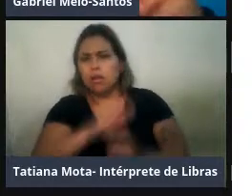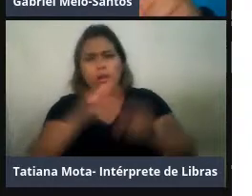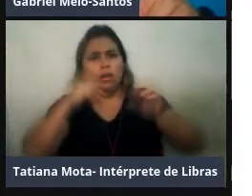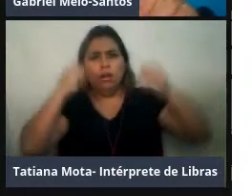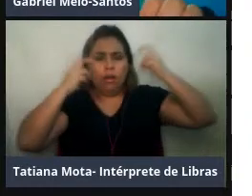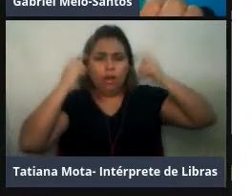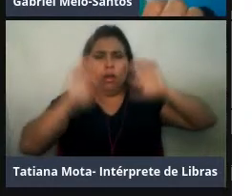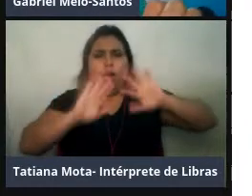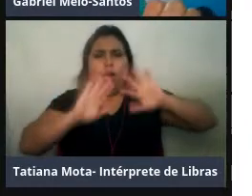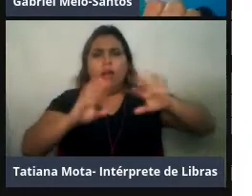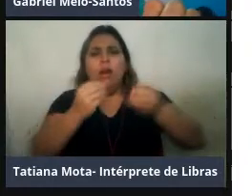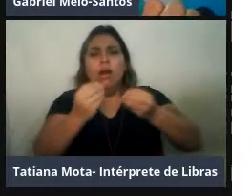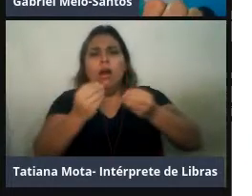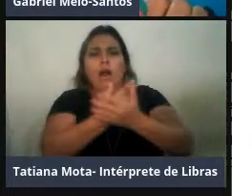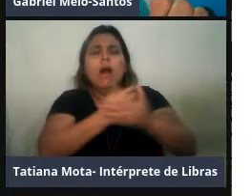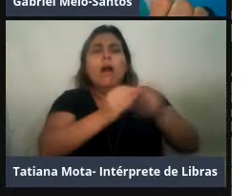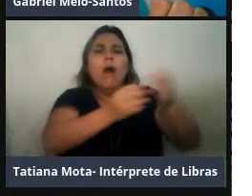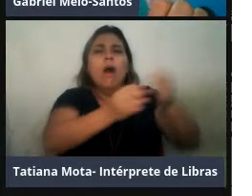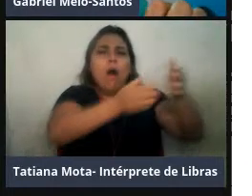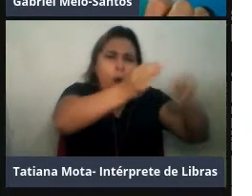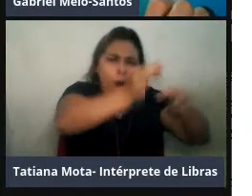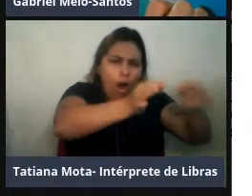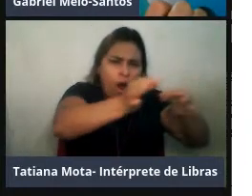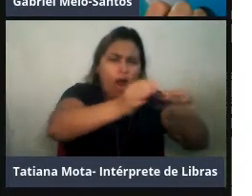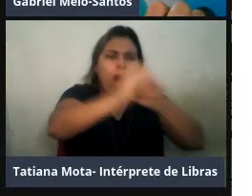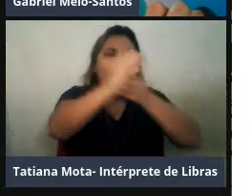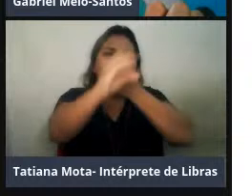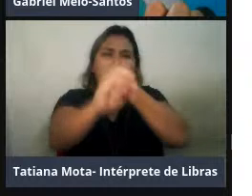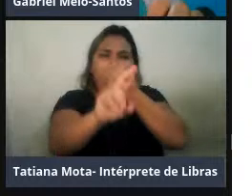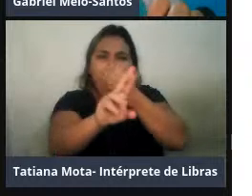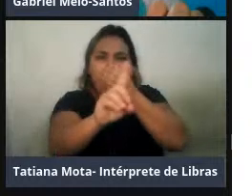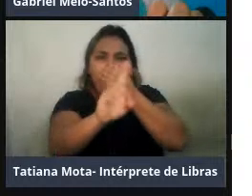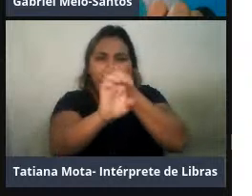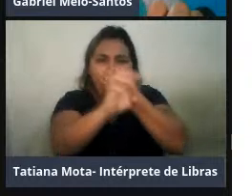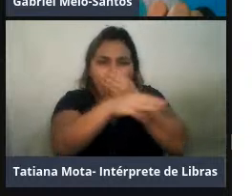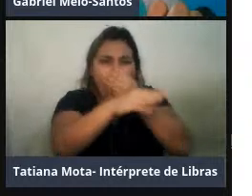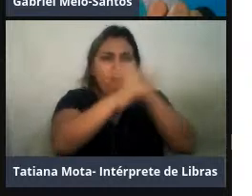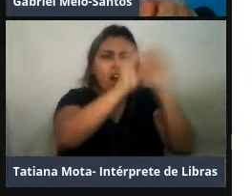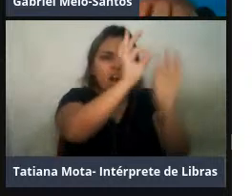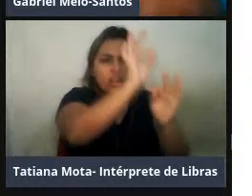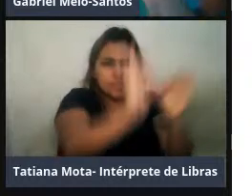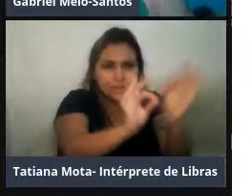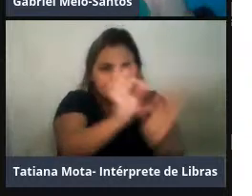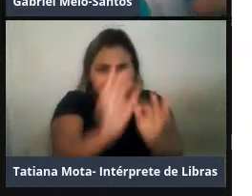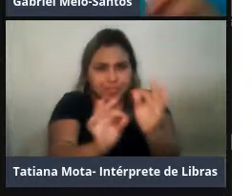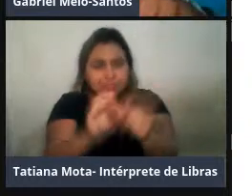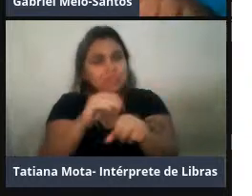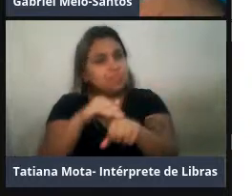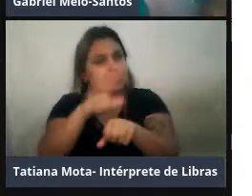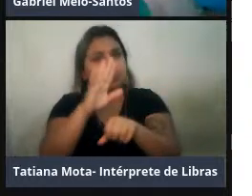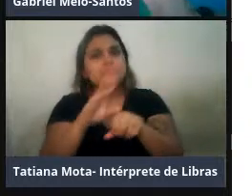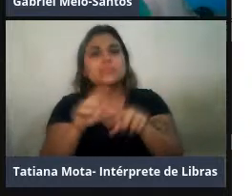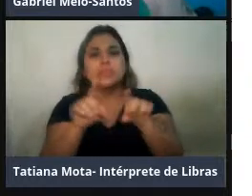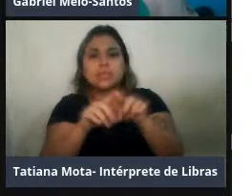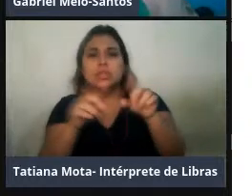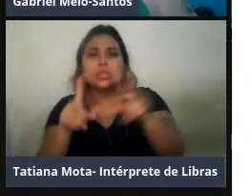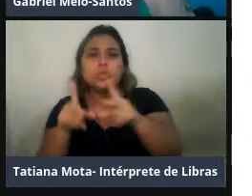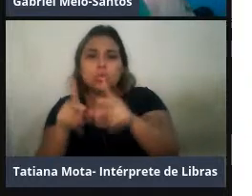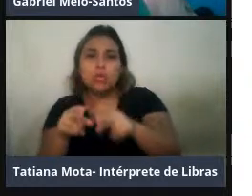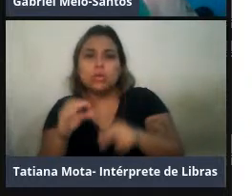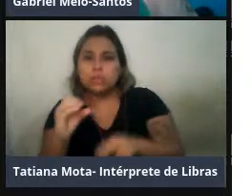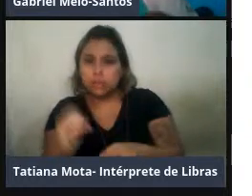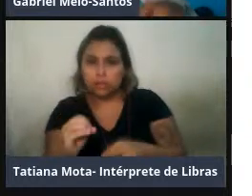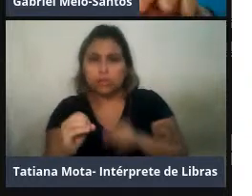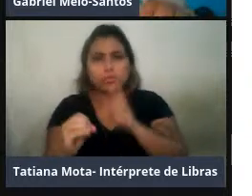quanto maior a ordem desse Q aí, significa que a gente tem mais peso da abundância. Então, Q igual a zero, gente avaliou todo mundo